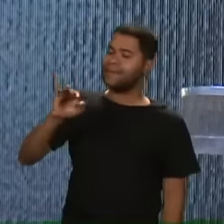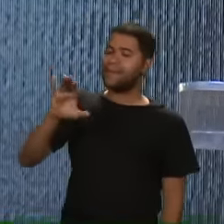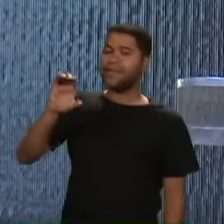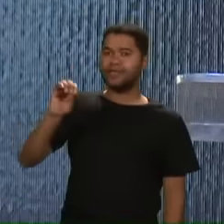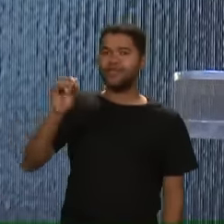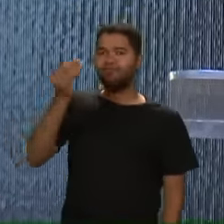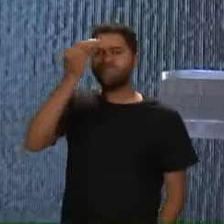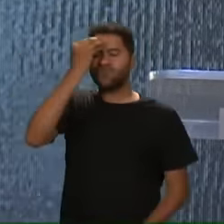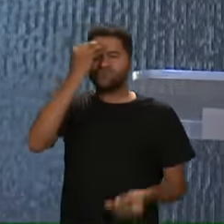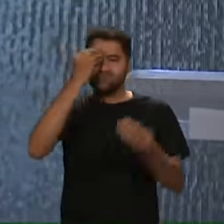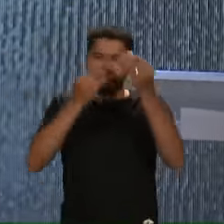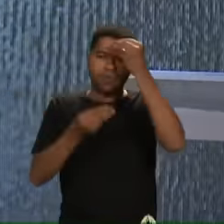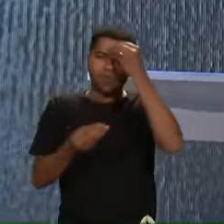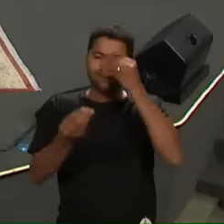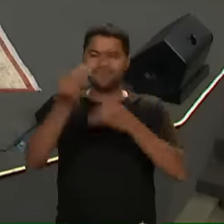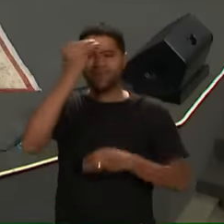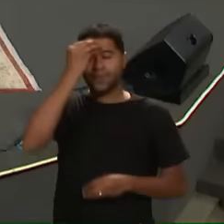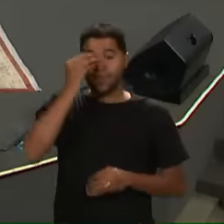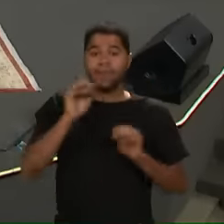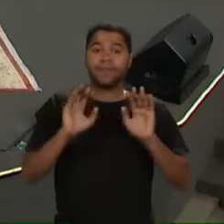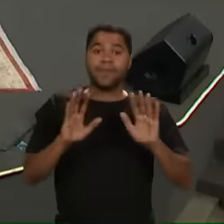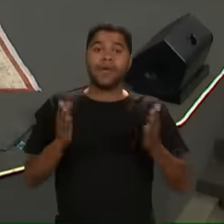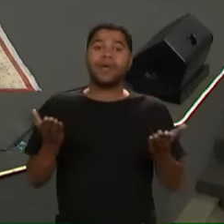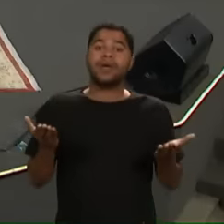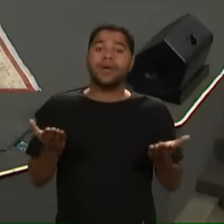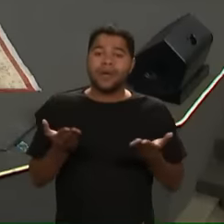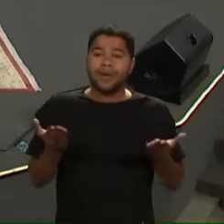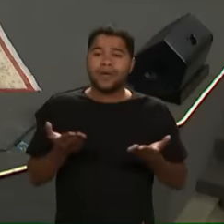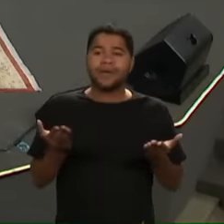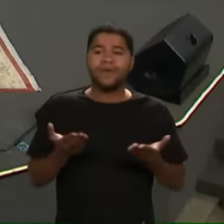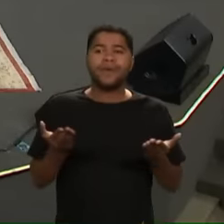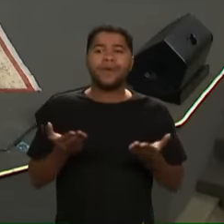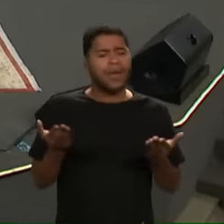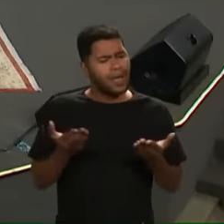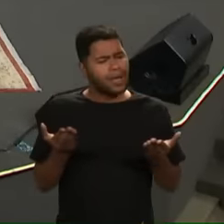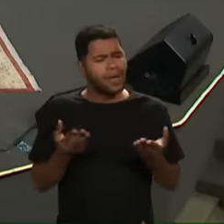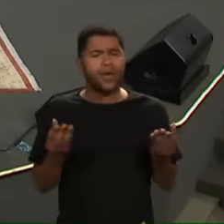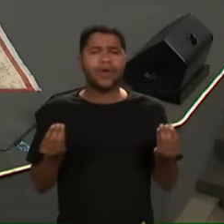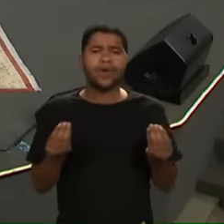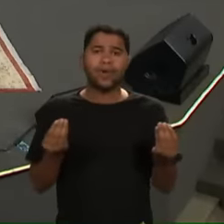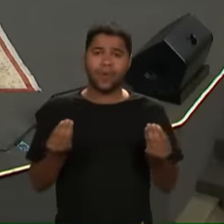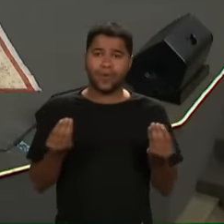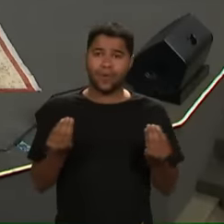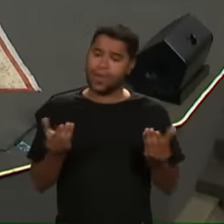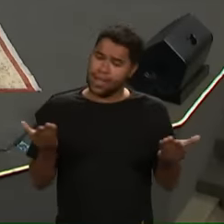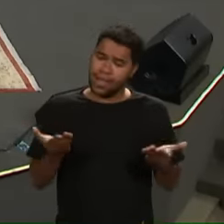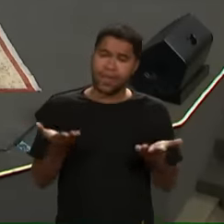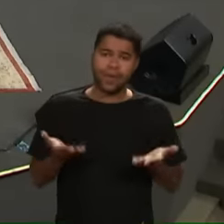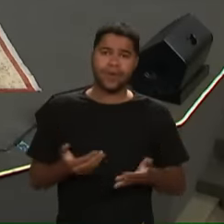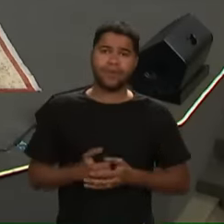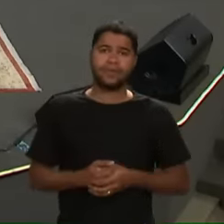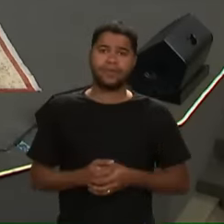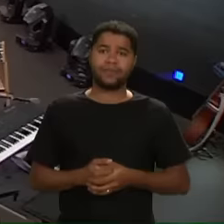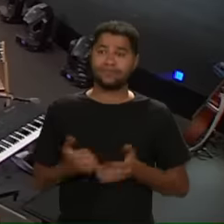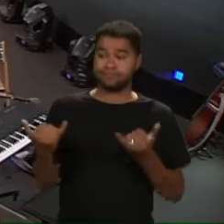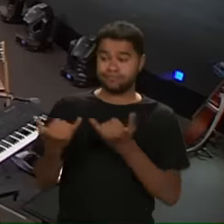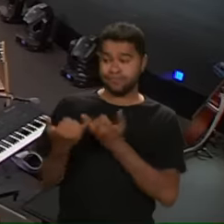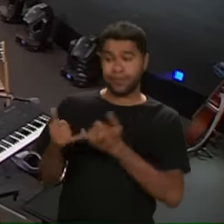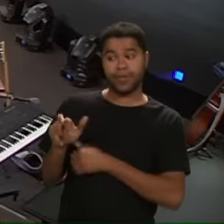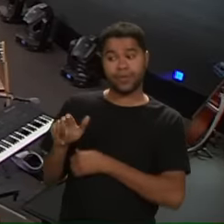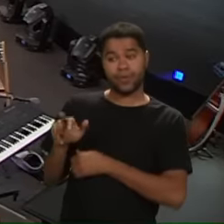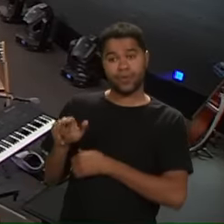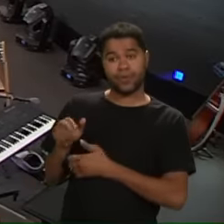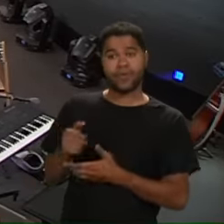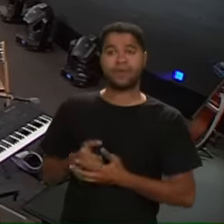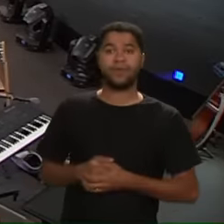Guardar essa palavra Mas agora Quando é agora? Agora é agora Fala teu irmão Meu irmão